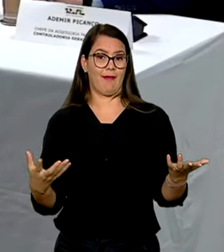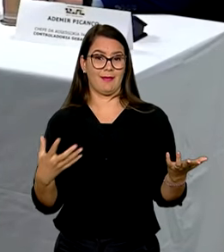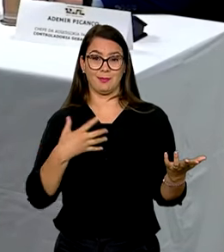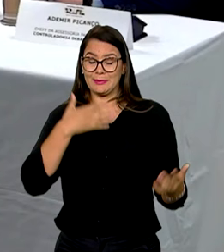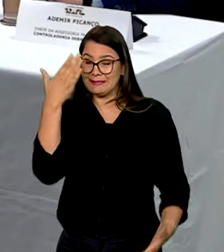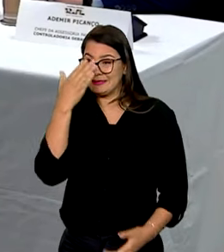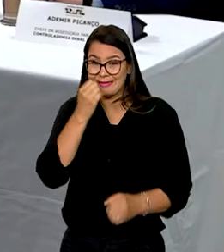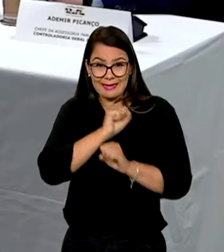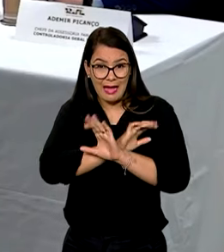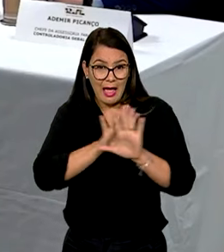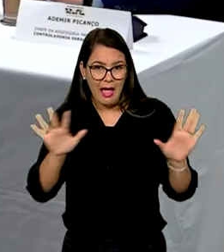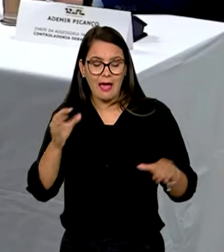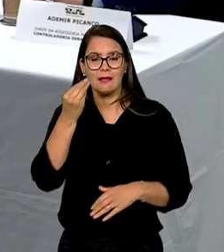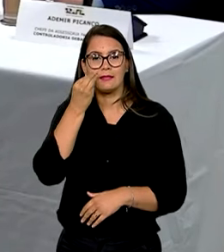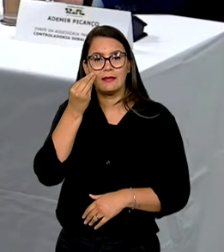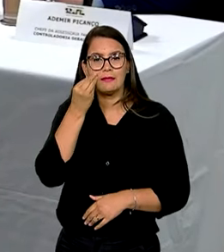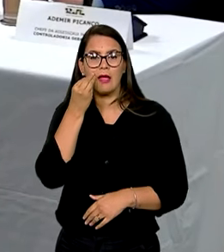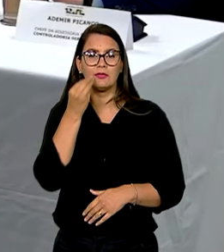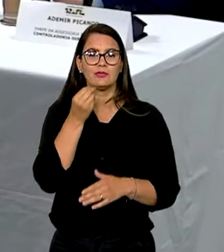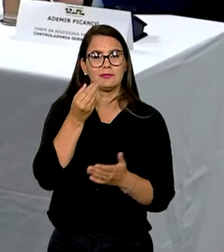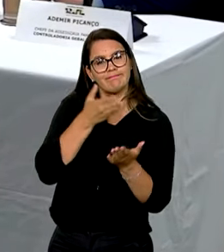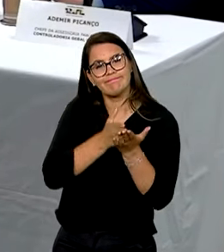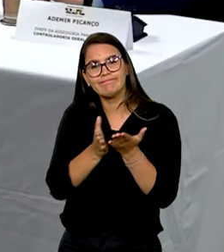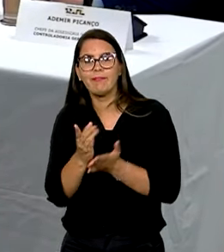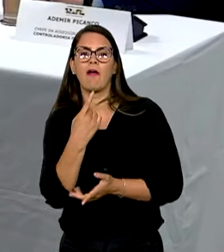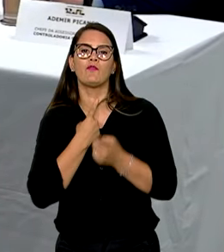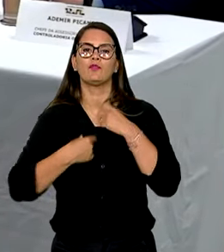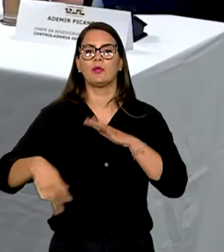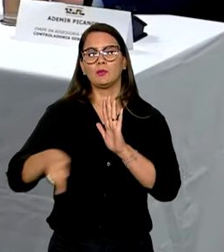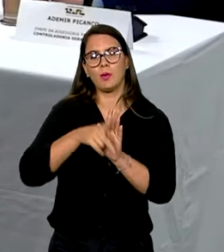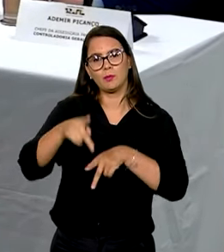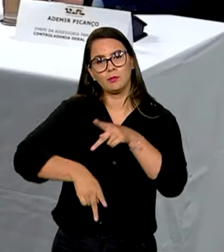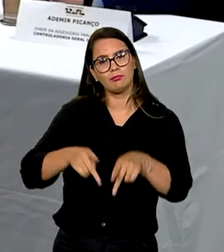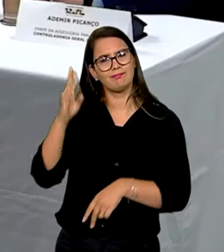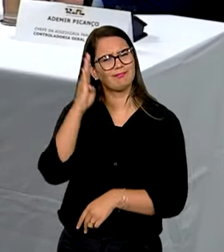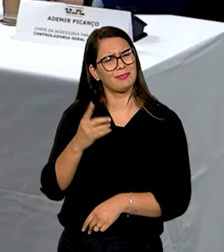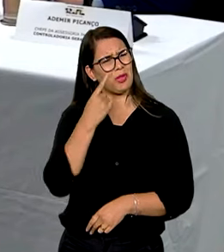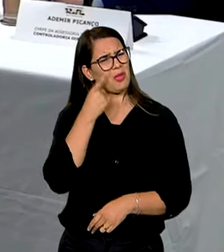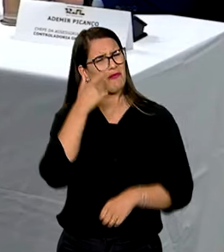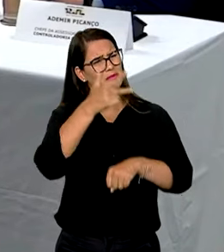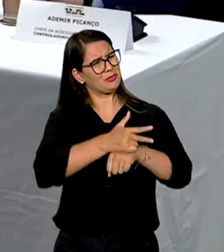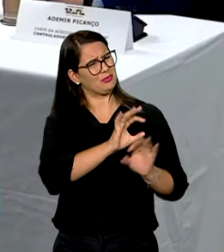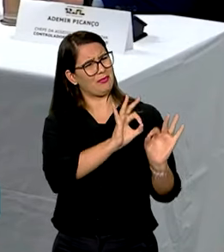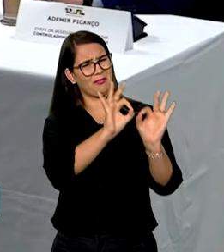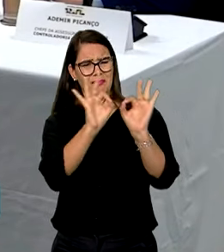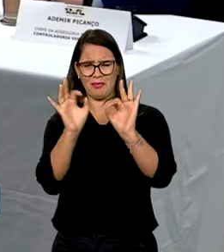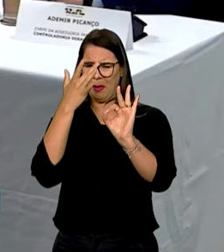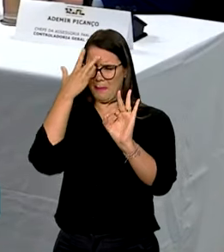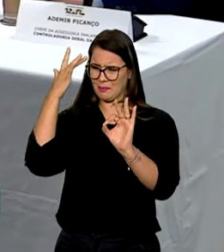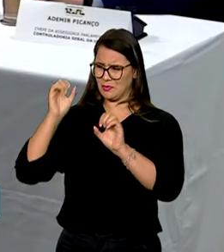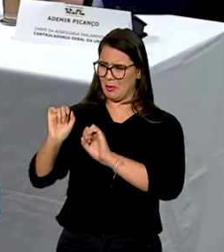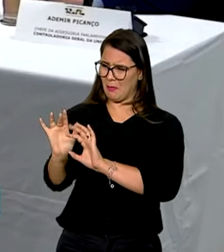veemente com a tentativa de subversão da vontade do povo brasileiro, quando eu vejo aqueles vídeos das pessoas andando